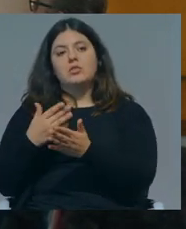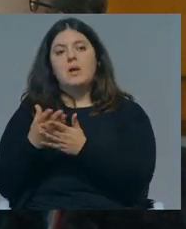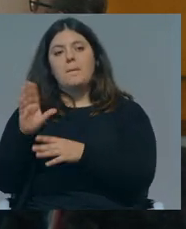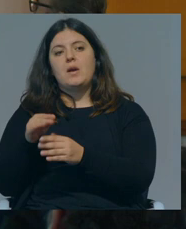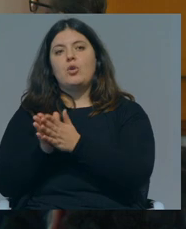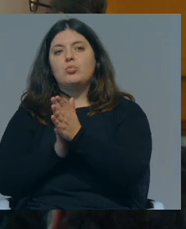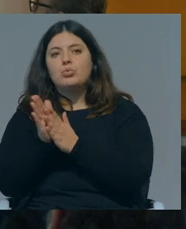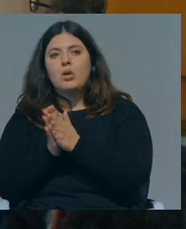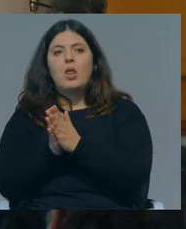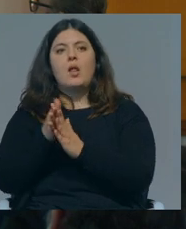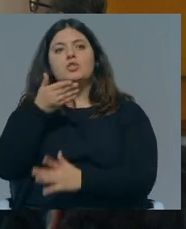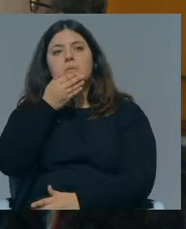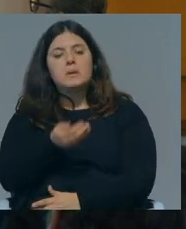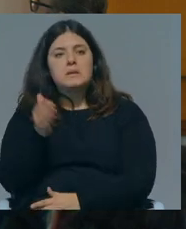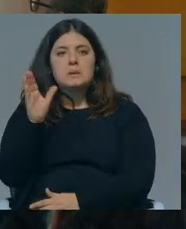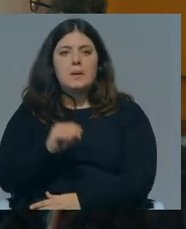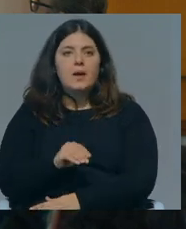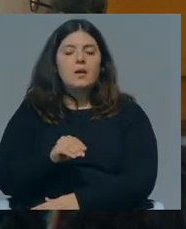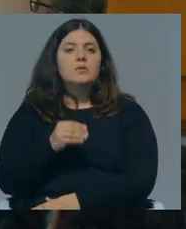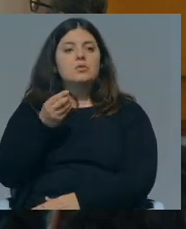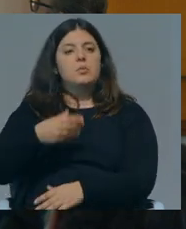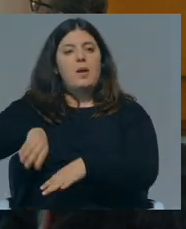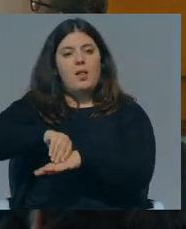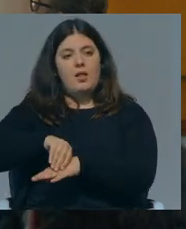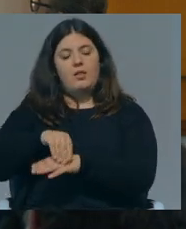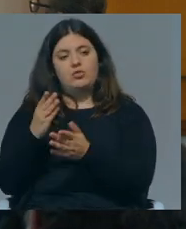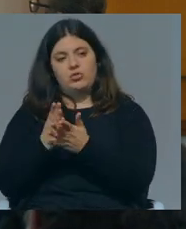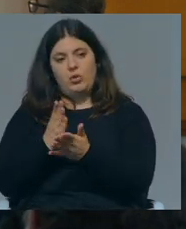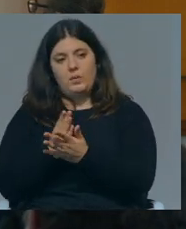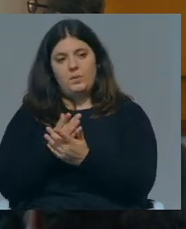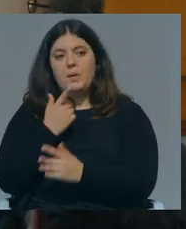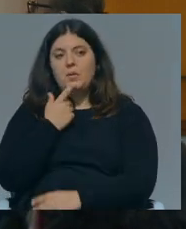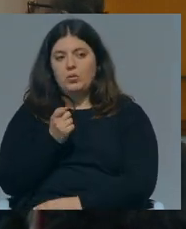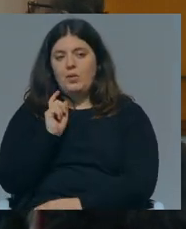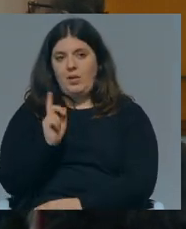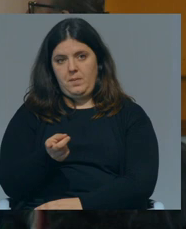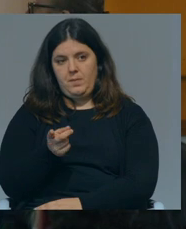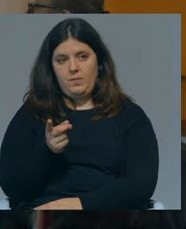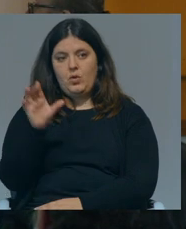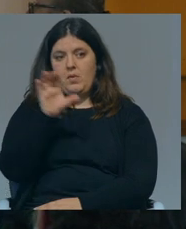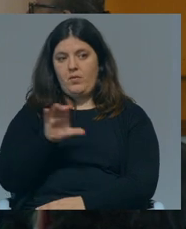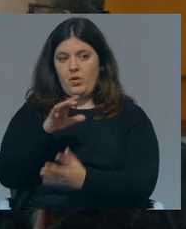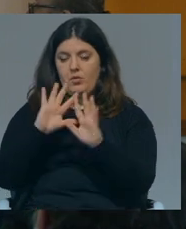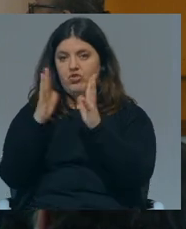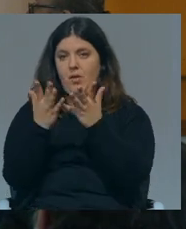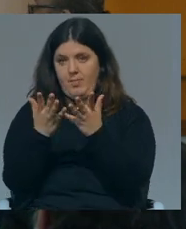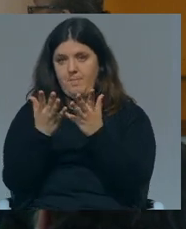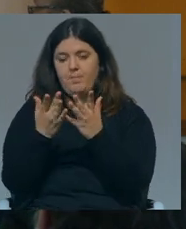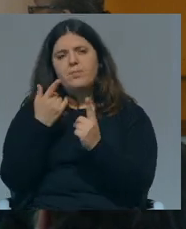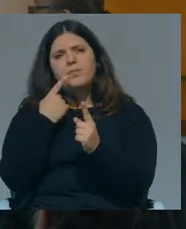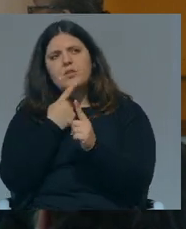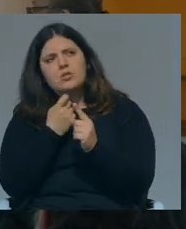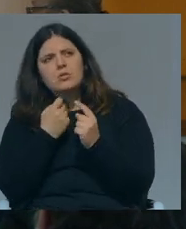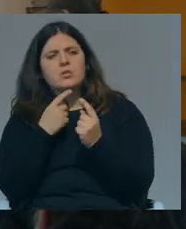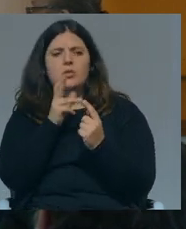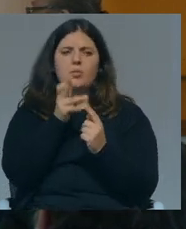mais oportunidades, mais experiências para lá da Fora da escola. portanto, o eu pergunto é, de um modo geral, estas questões